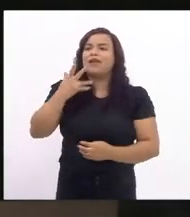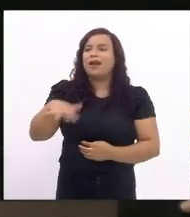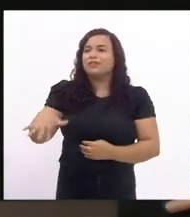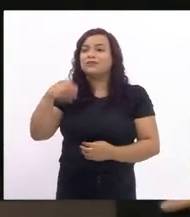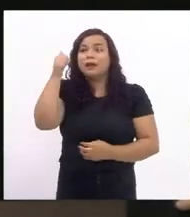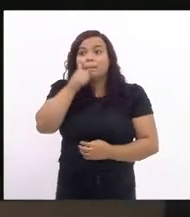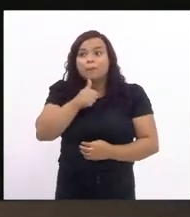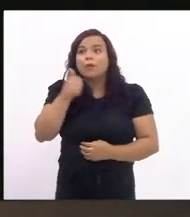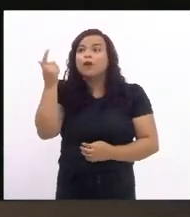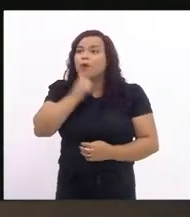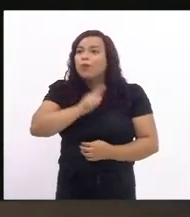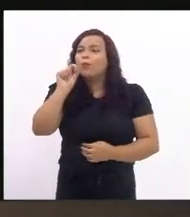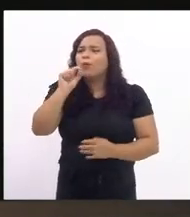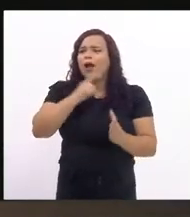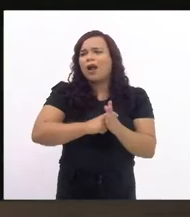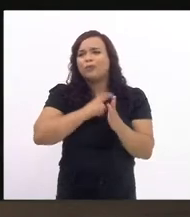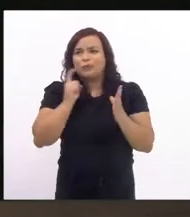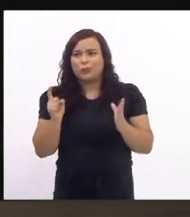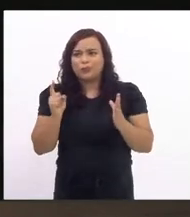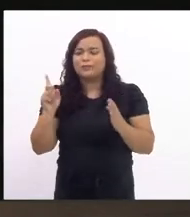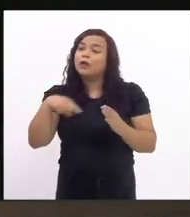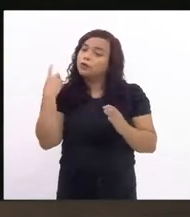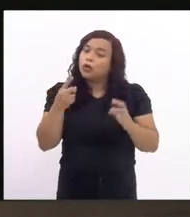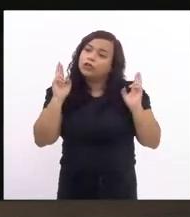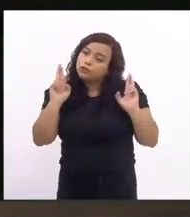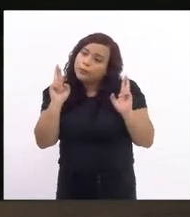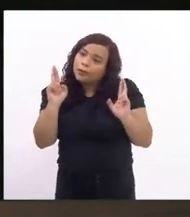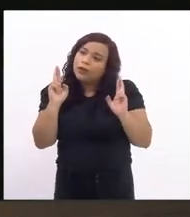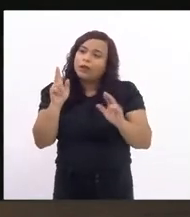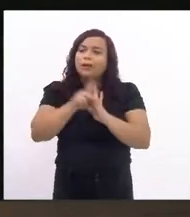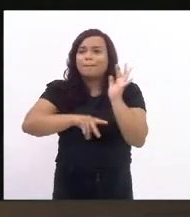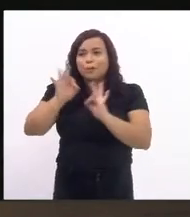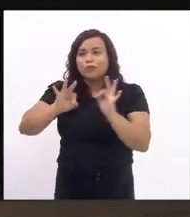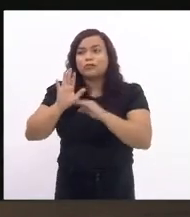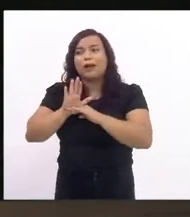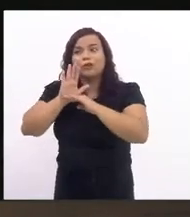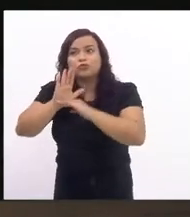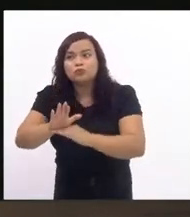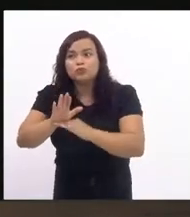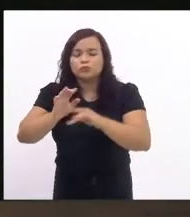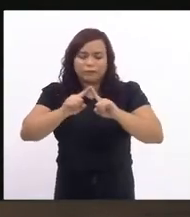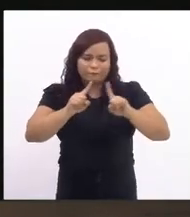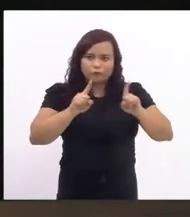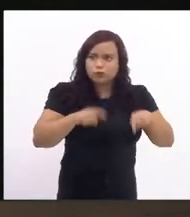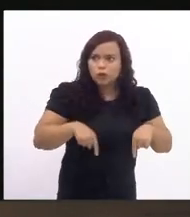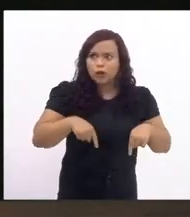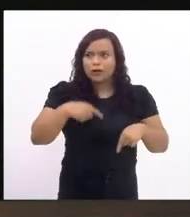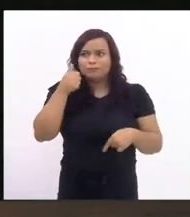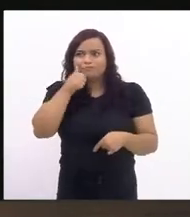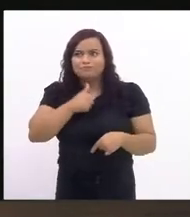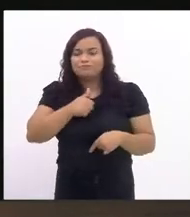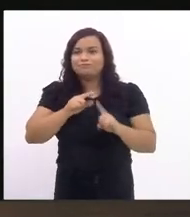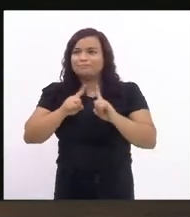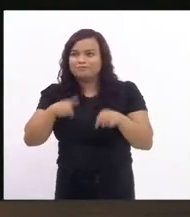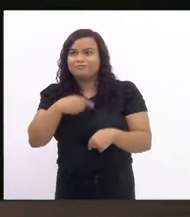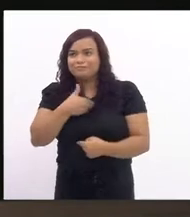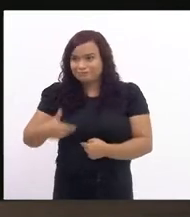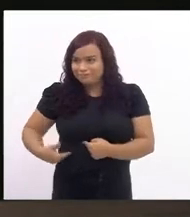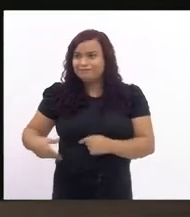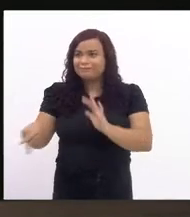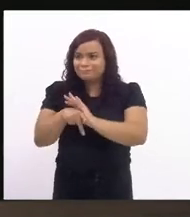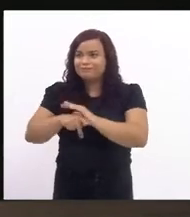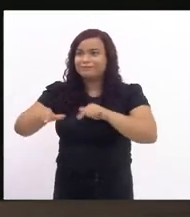e a gente espera que esse projeto ele acolha a demanda de funcionárias servidoras e funcionários